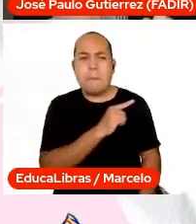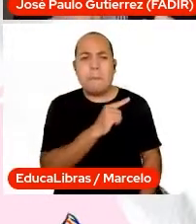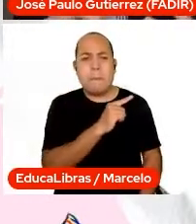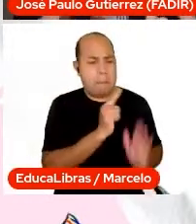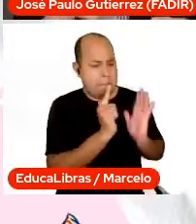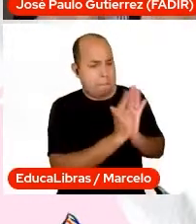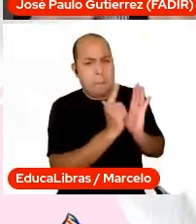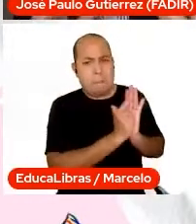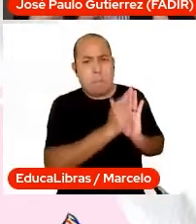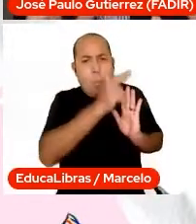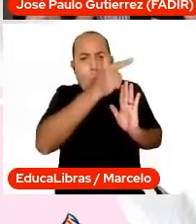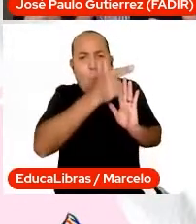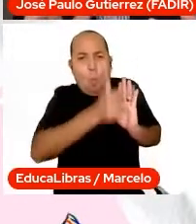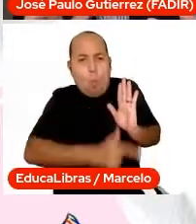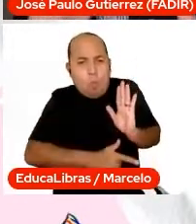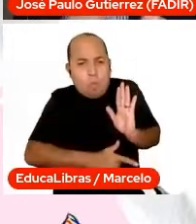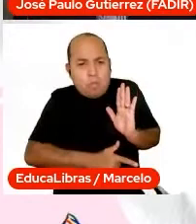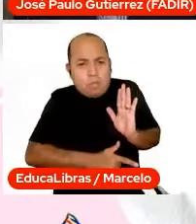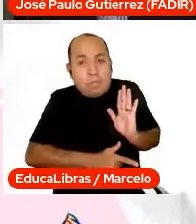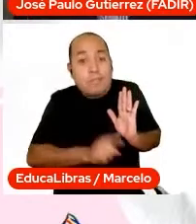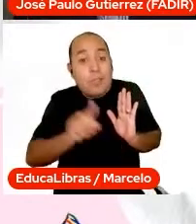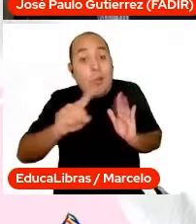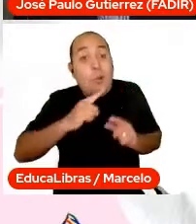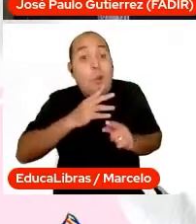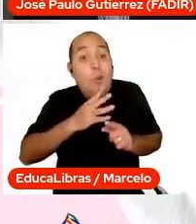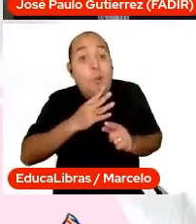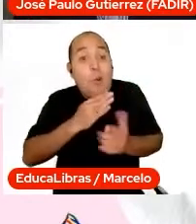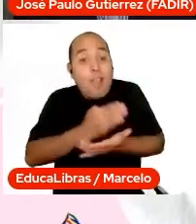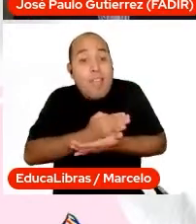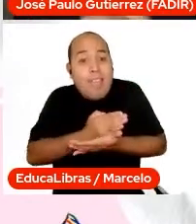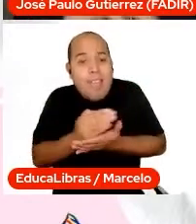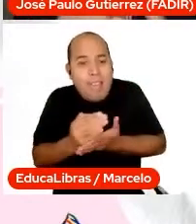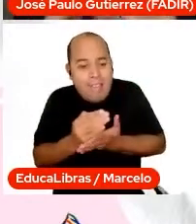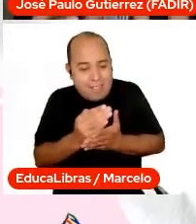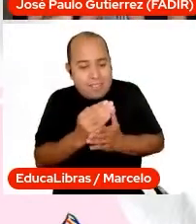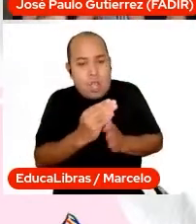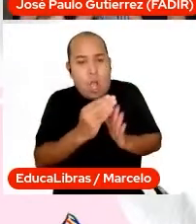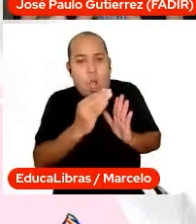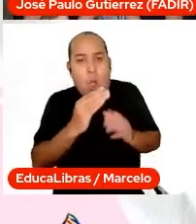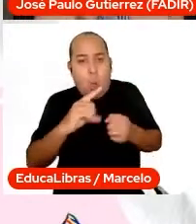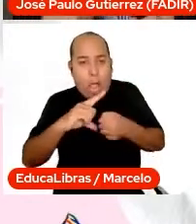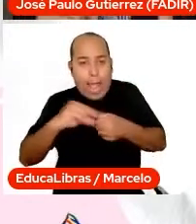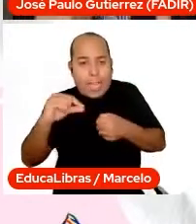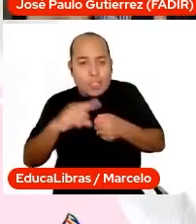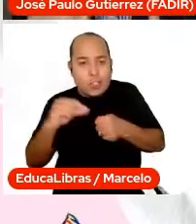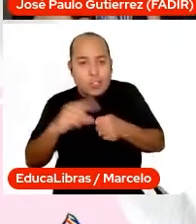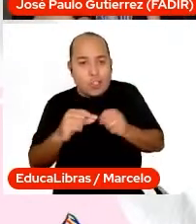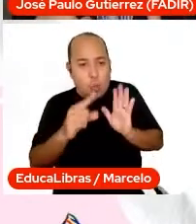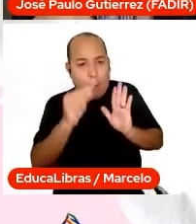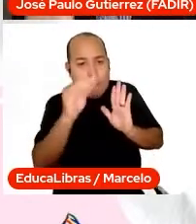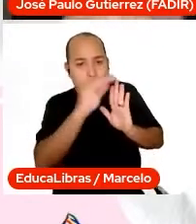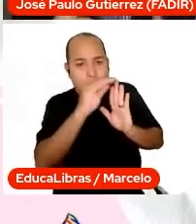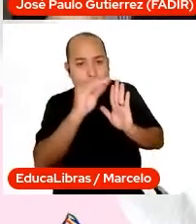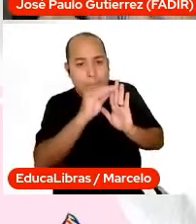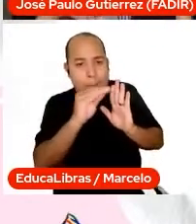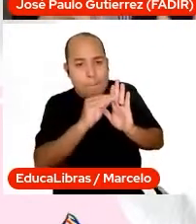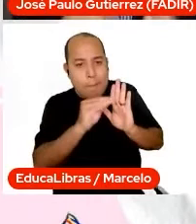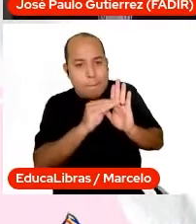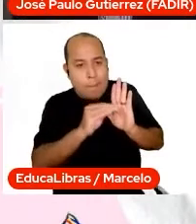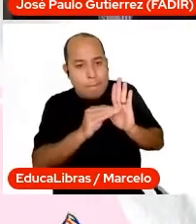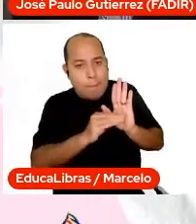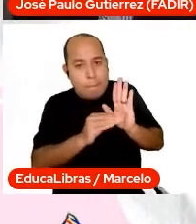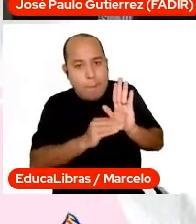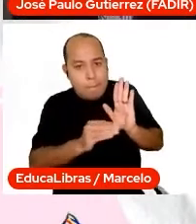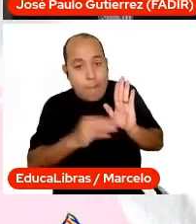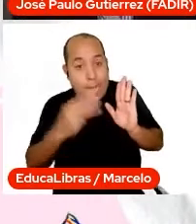conhecimento daqueles 30 artigos da Declaração Universal dos Direitos Humanos, você começa a escrevê-lo um a um, de acordo